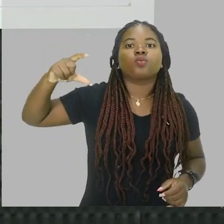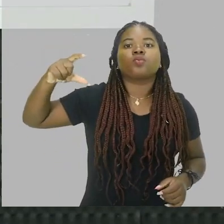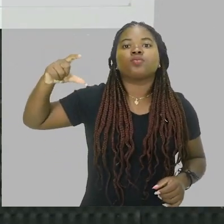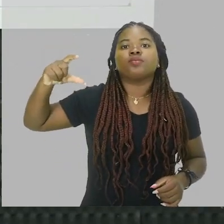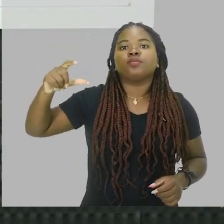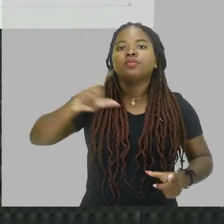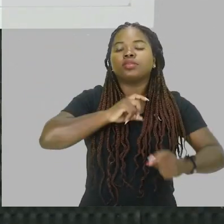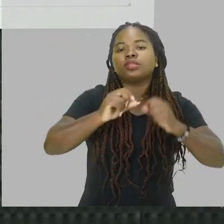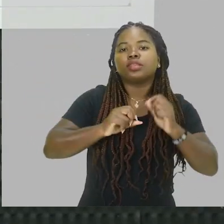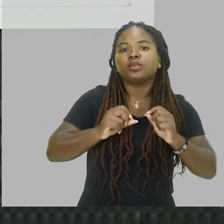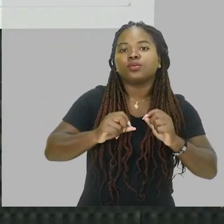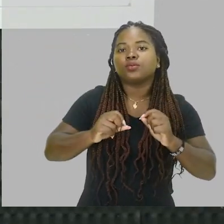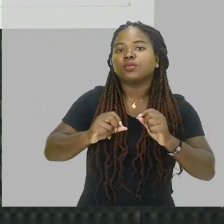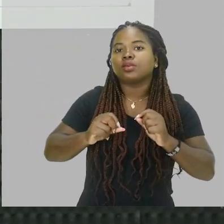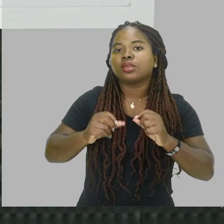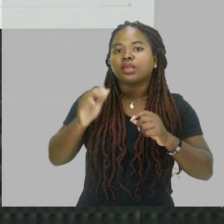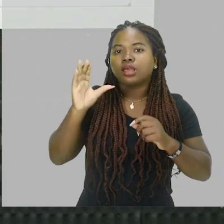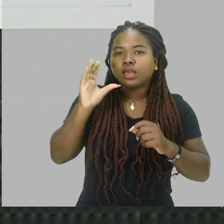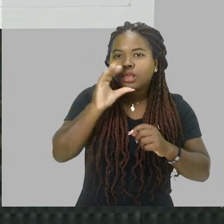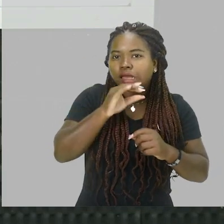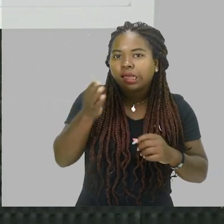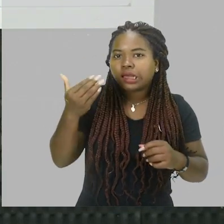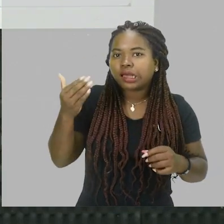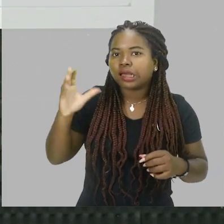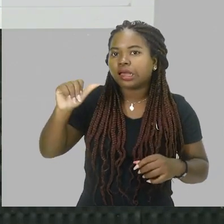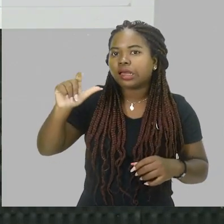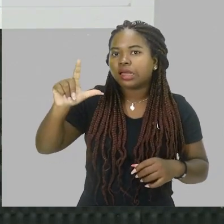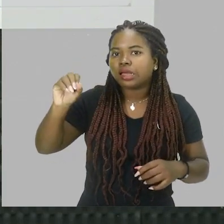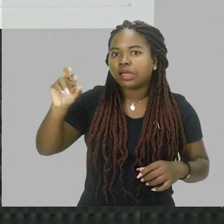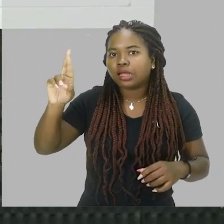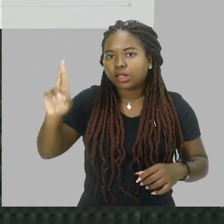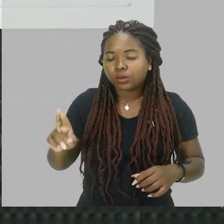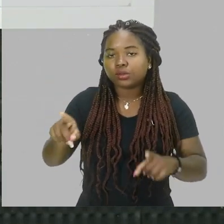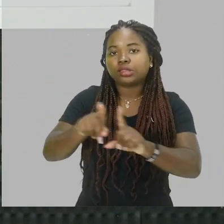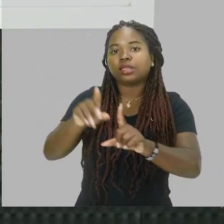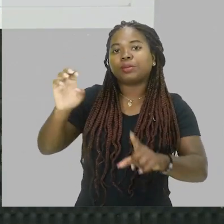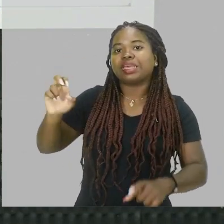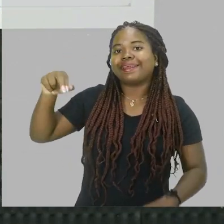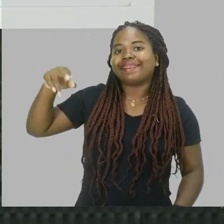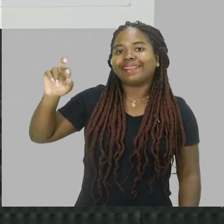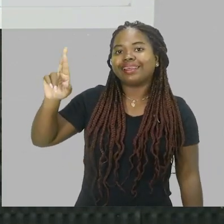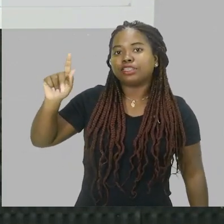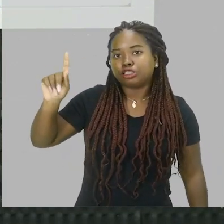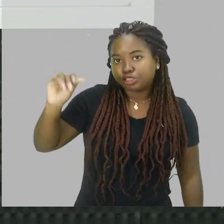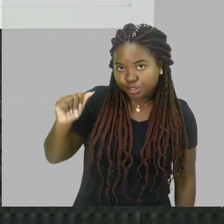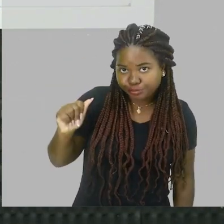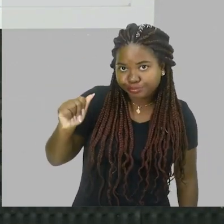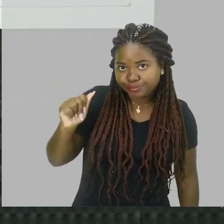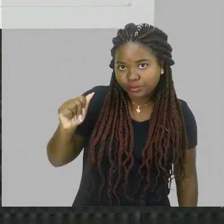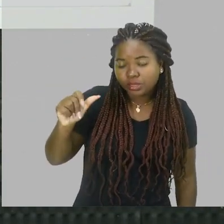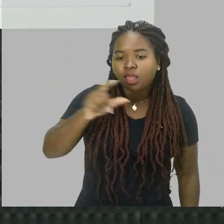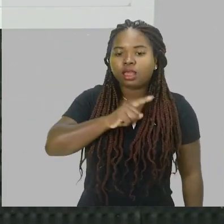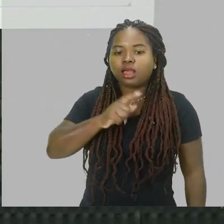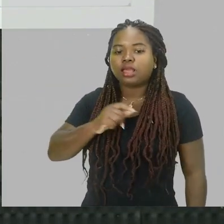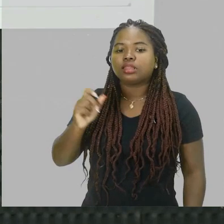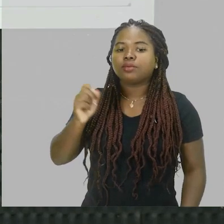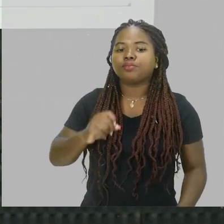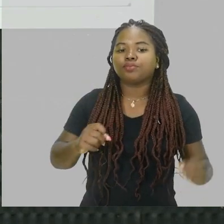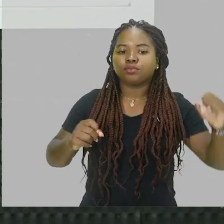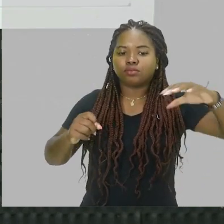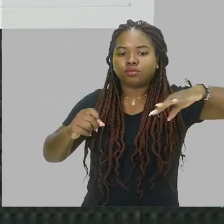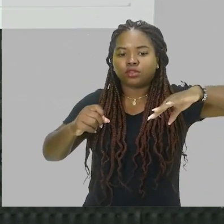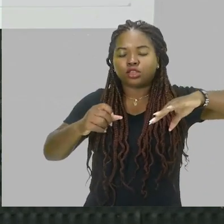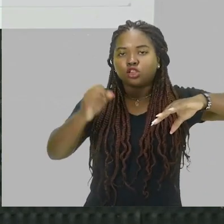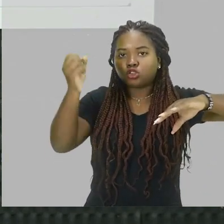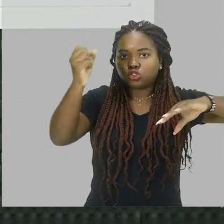já que nós estamos falando aqui do assunto de óptica, vai emitir essa luz, e essa luz, ela vai chegar